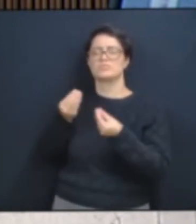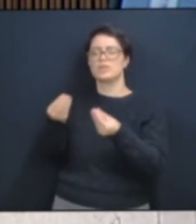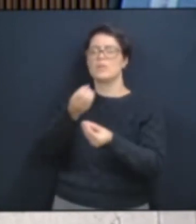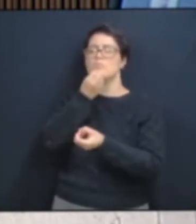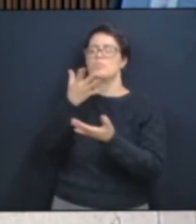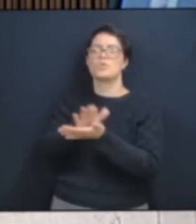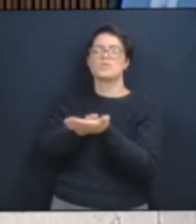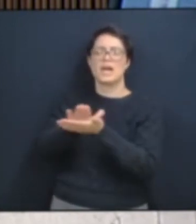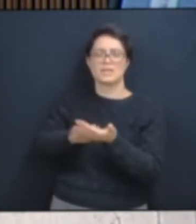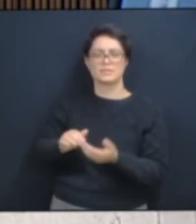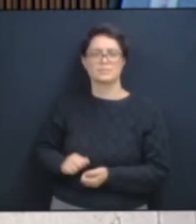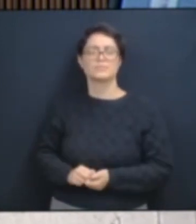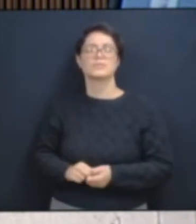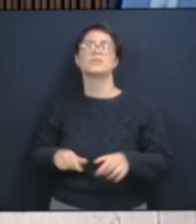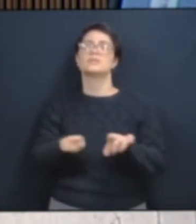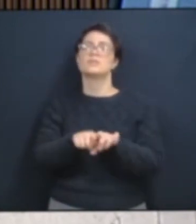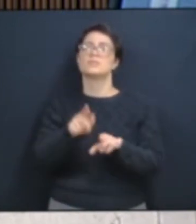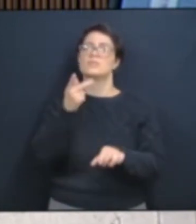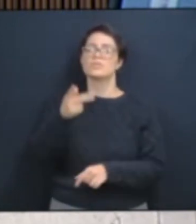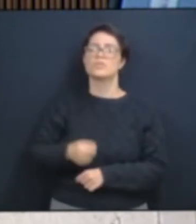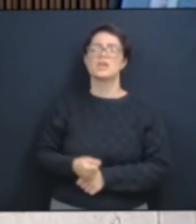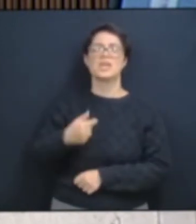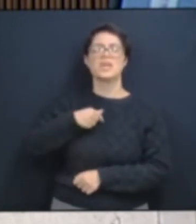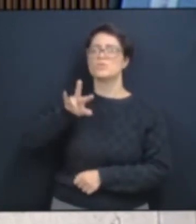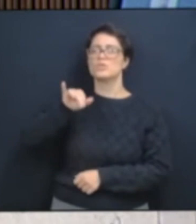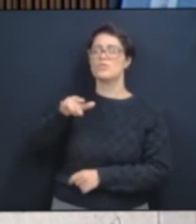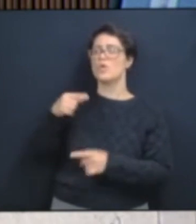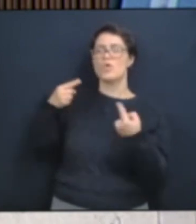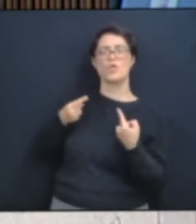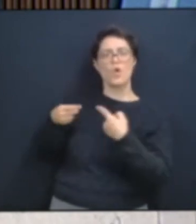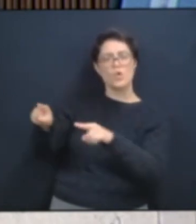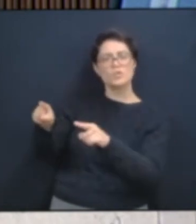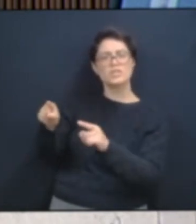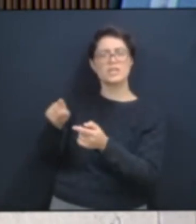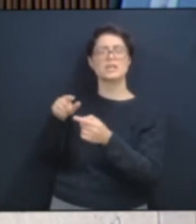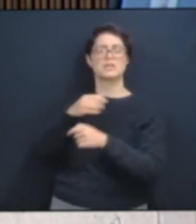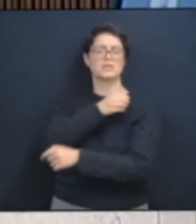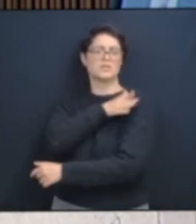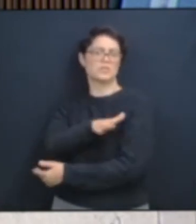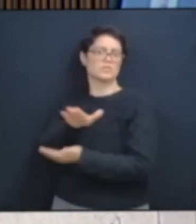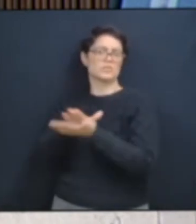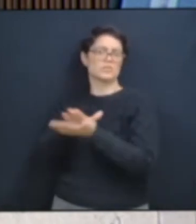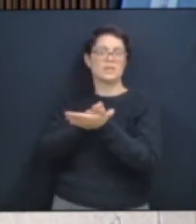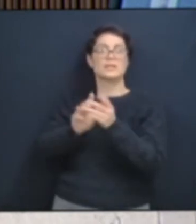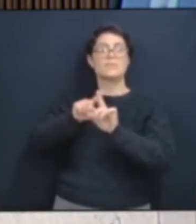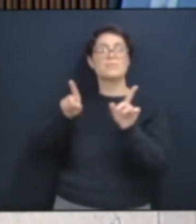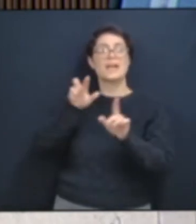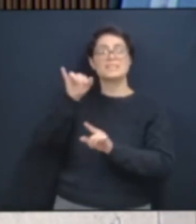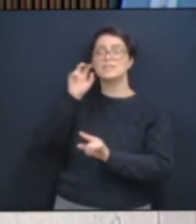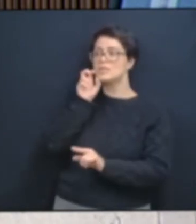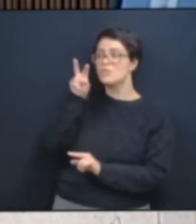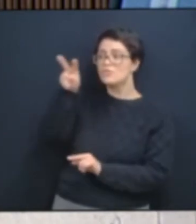houver dois homens se beijando na boca, eu vou bater. Em entrevista, no ano do maio de 2022.